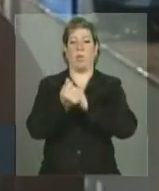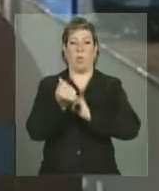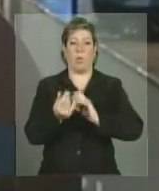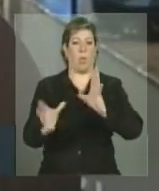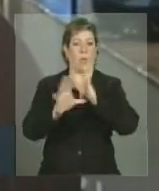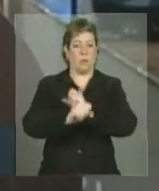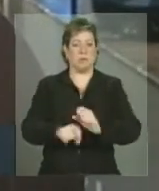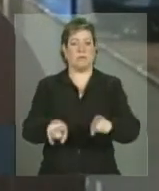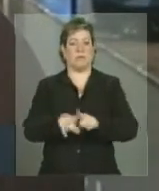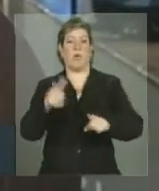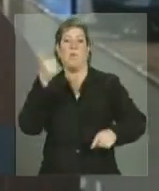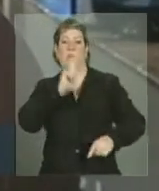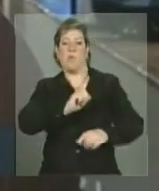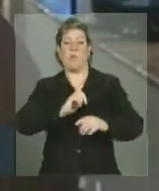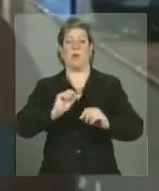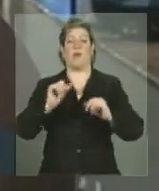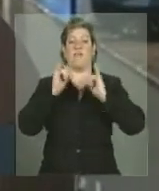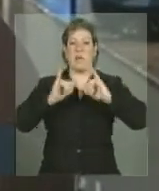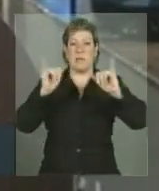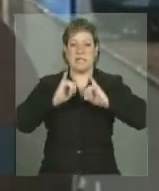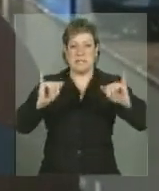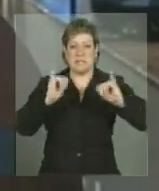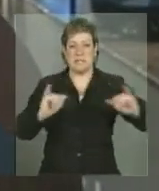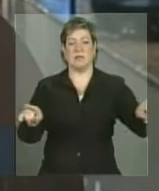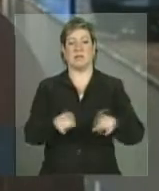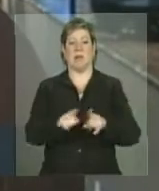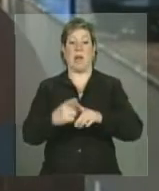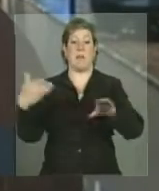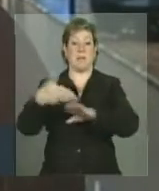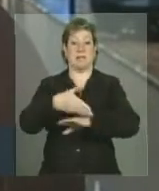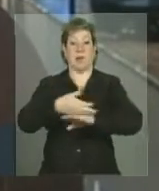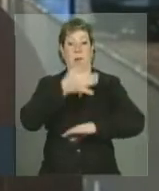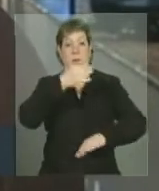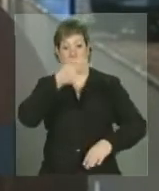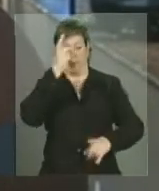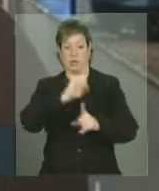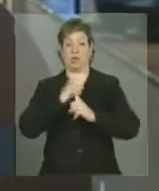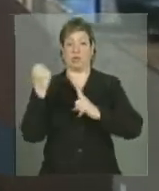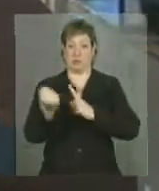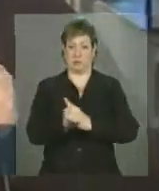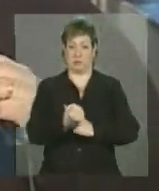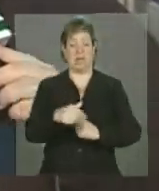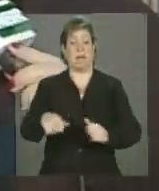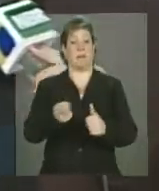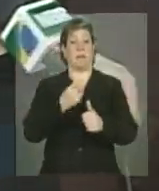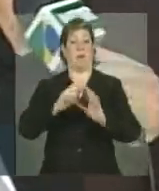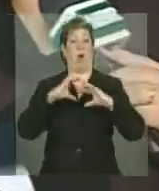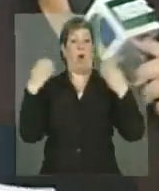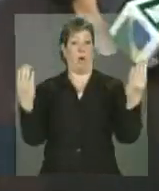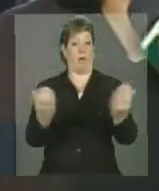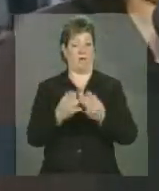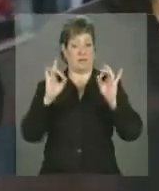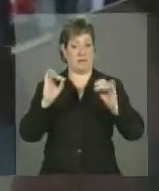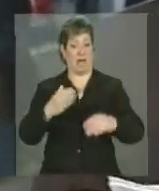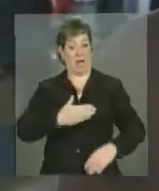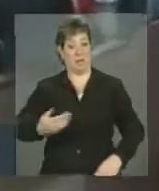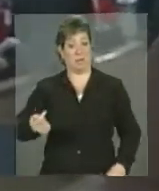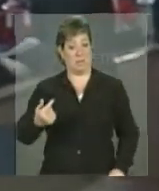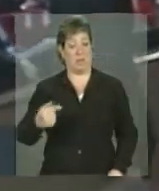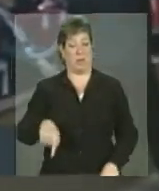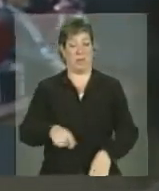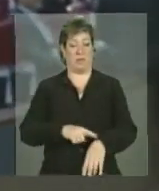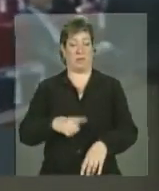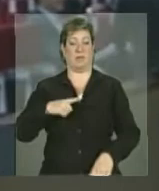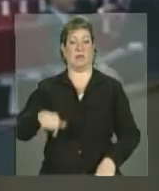acesso à informação e também a participação da sociedade. A primeira conferência de alto nível que será realizada daqui a pouco, aqui